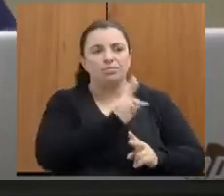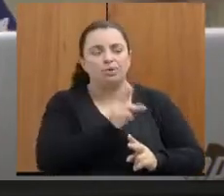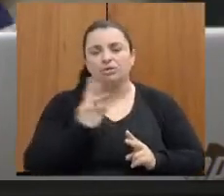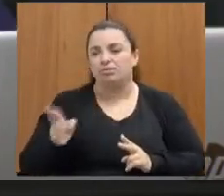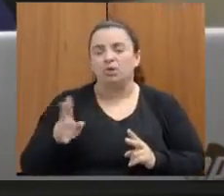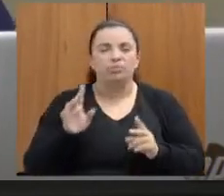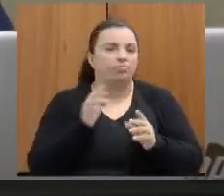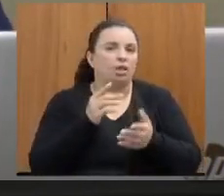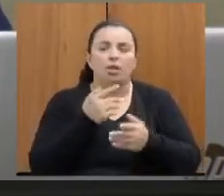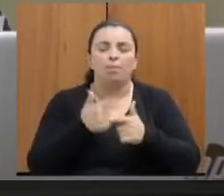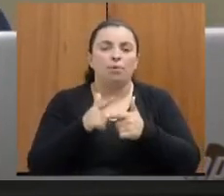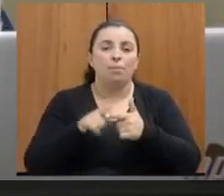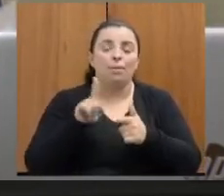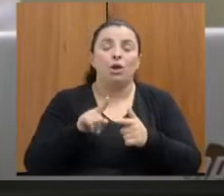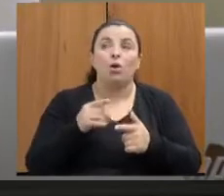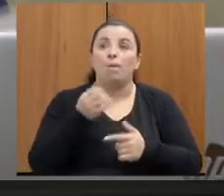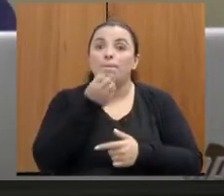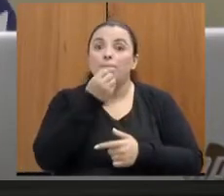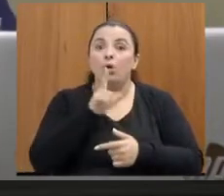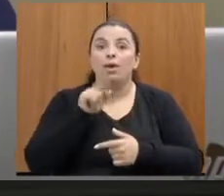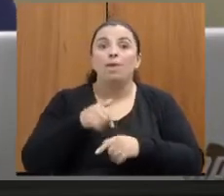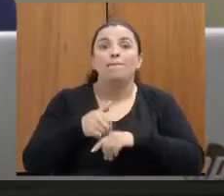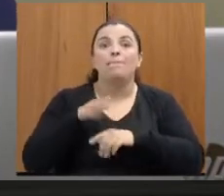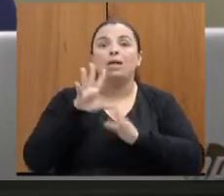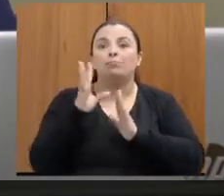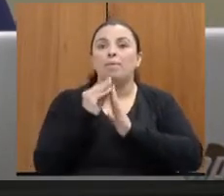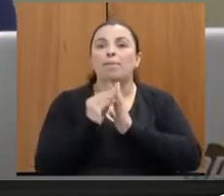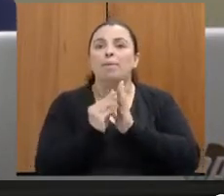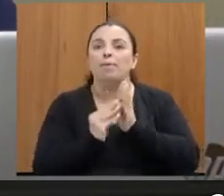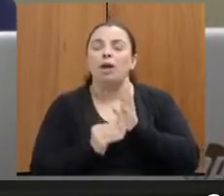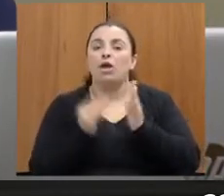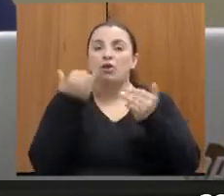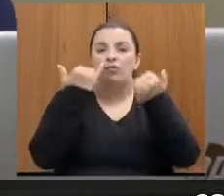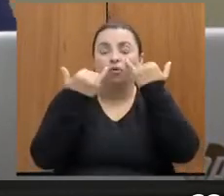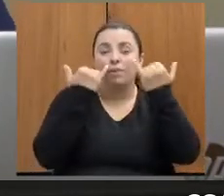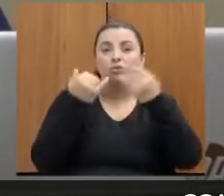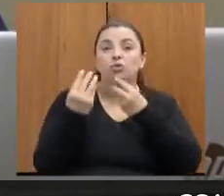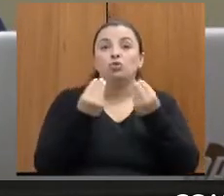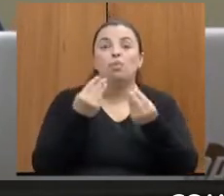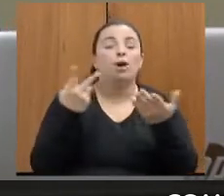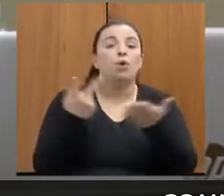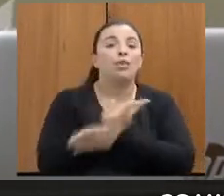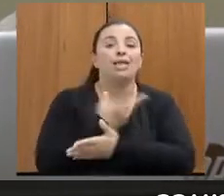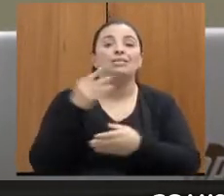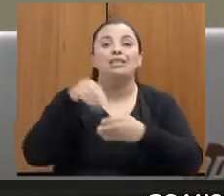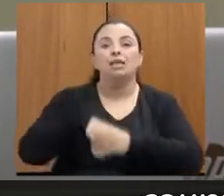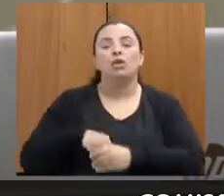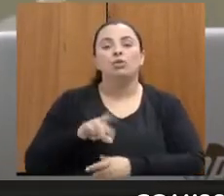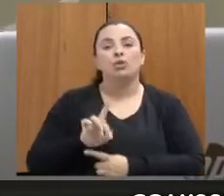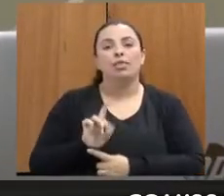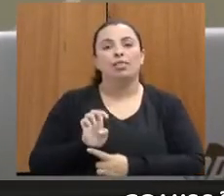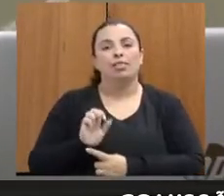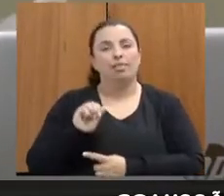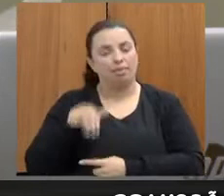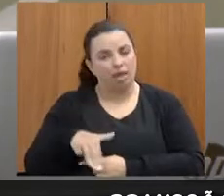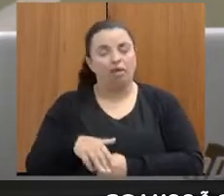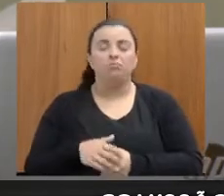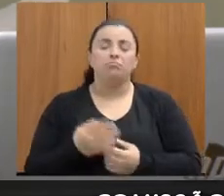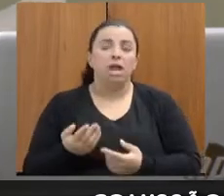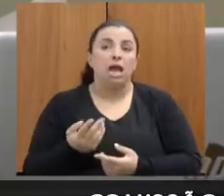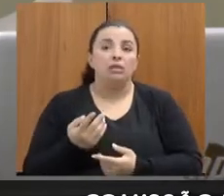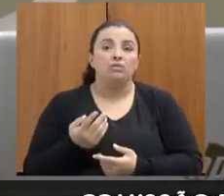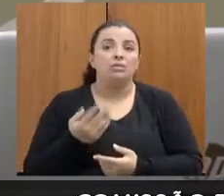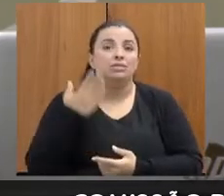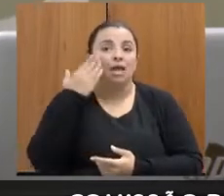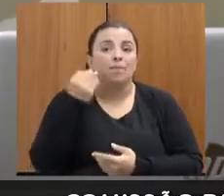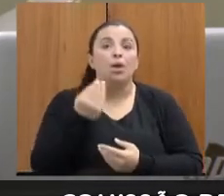compilado de informações de como que isso acontece em cada uma das DEANs, para a gente identificar os melhores pontos de atendimento. Então,